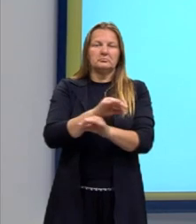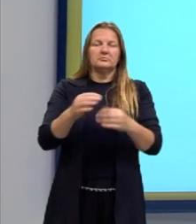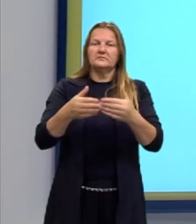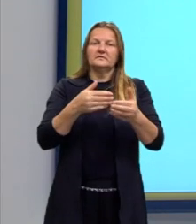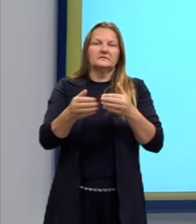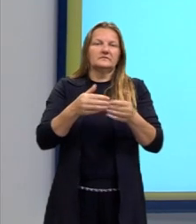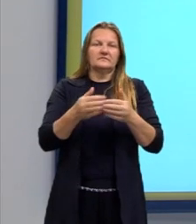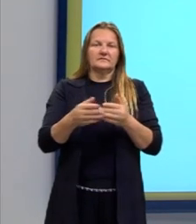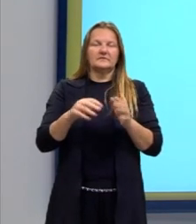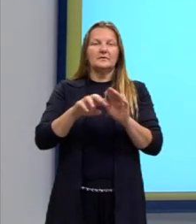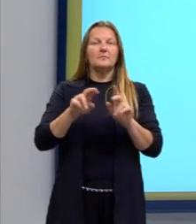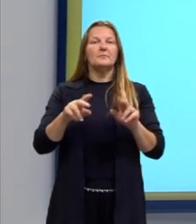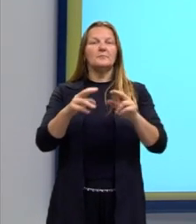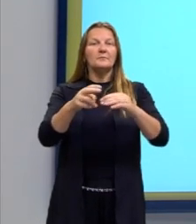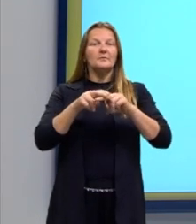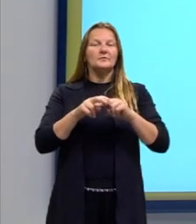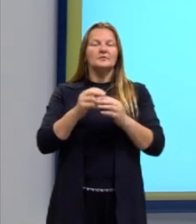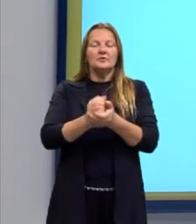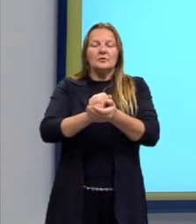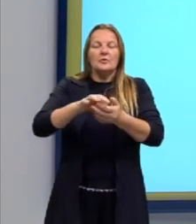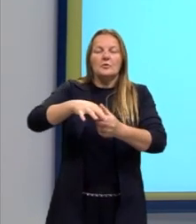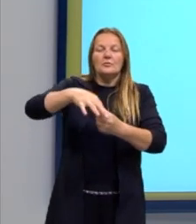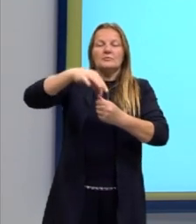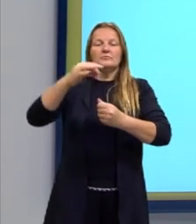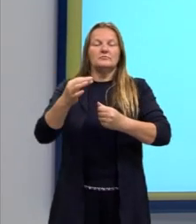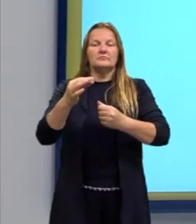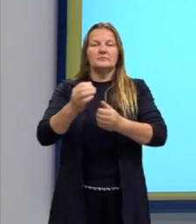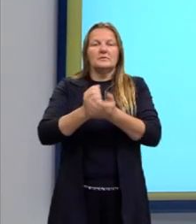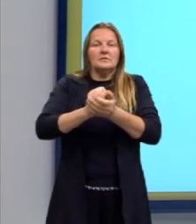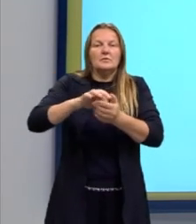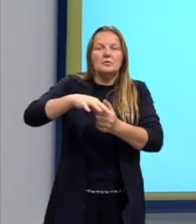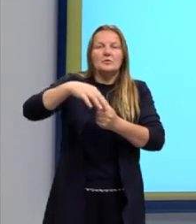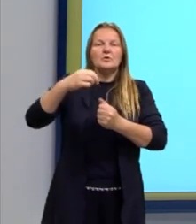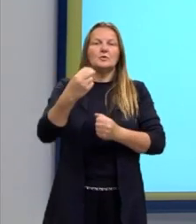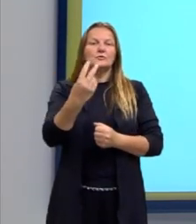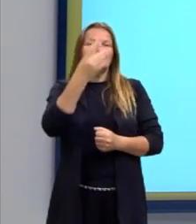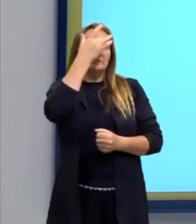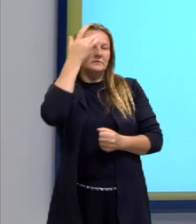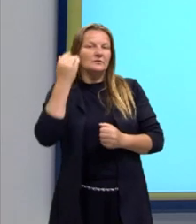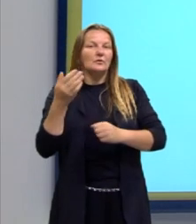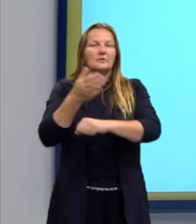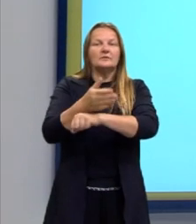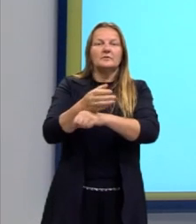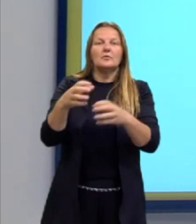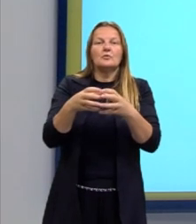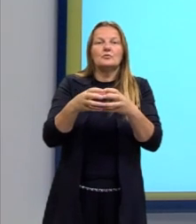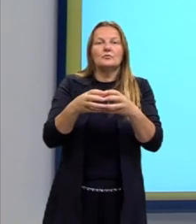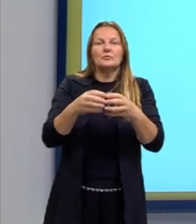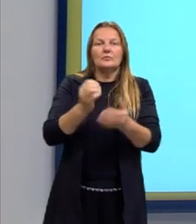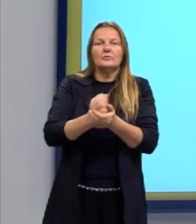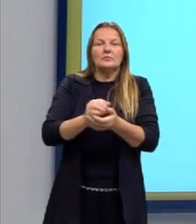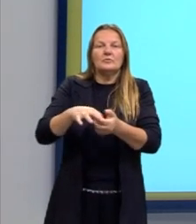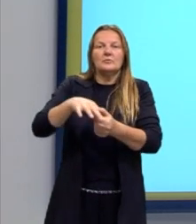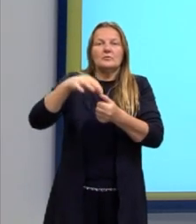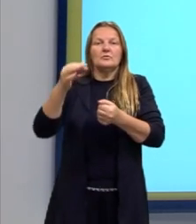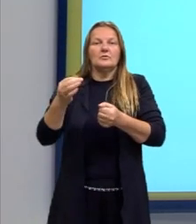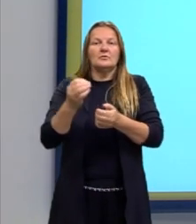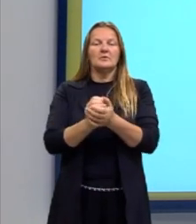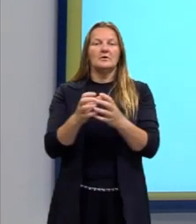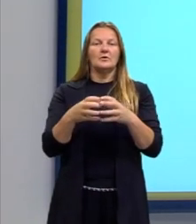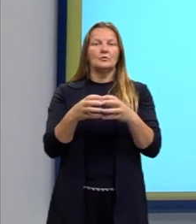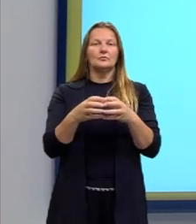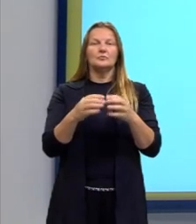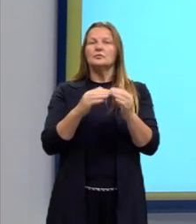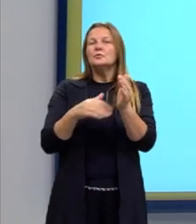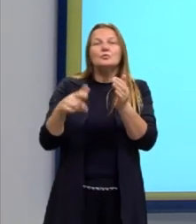que, ah, serão sorteados ali duas pessoas que vão fazer parte de uma equipe, mas essa equipe não possui